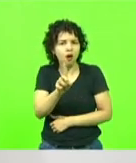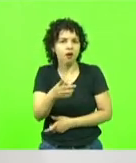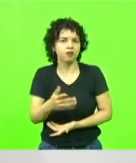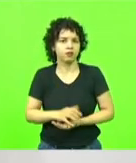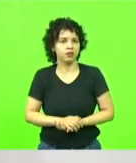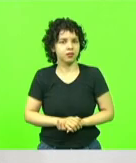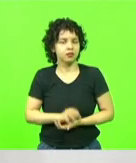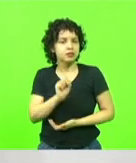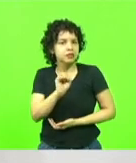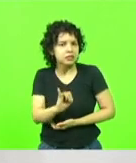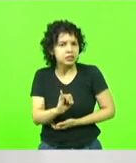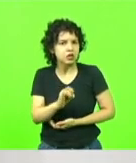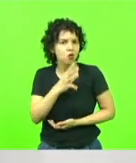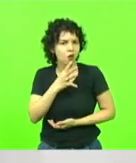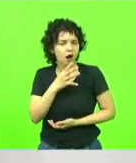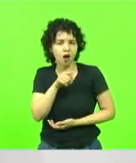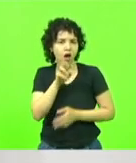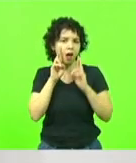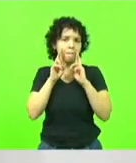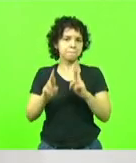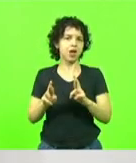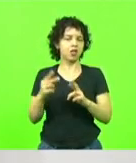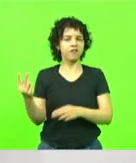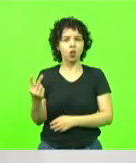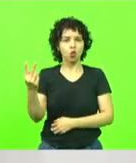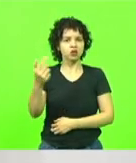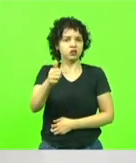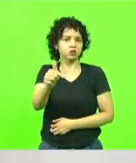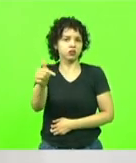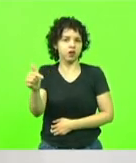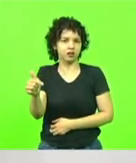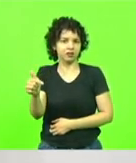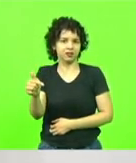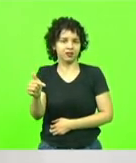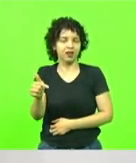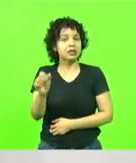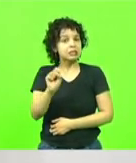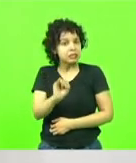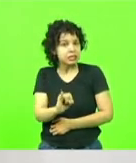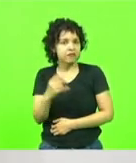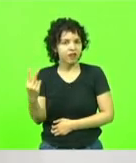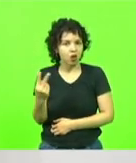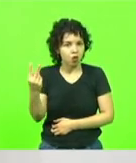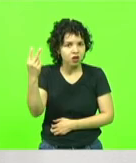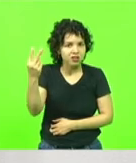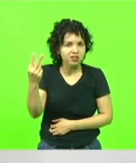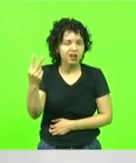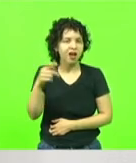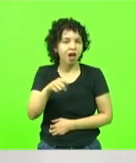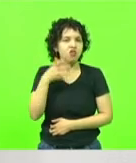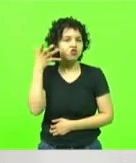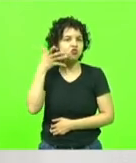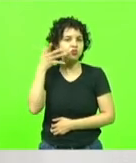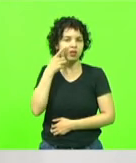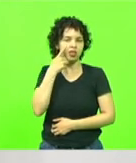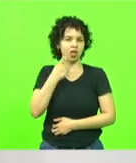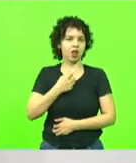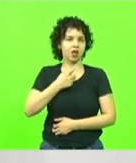conhecem, não respeitam e não valorizam. Ou, quando valorizam, trata-se de discurso por interesse pessoal.